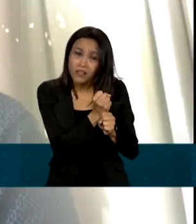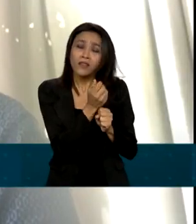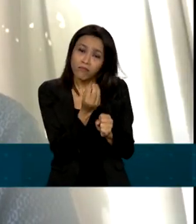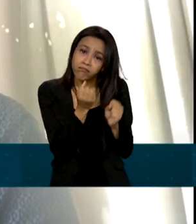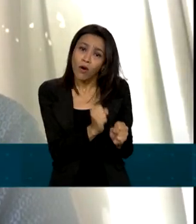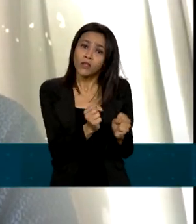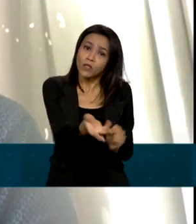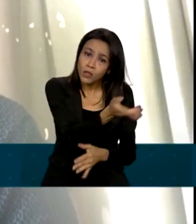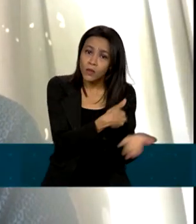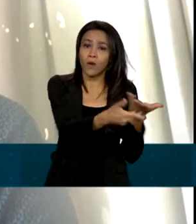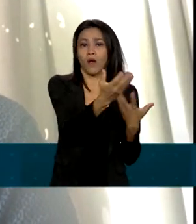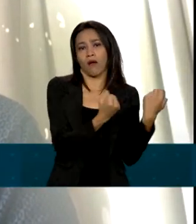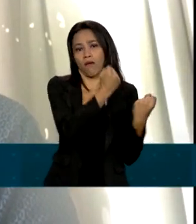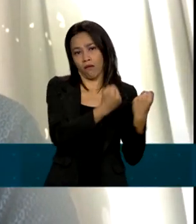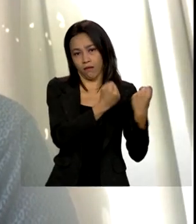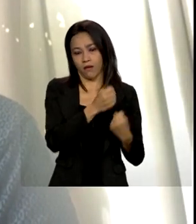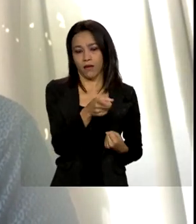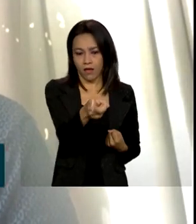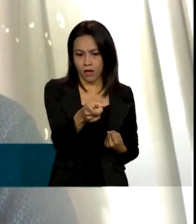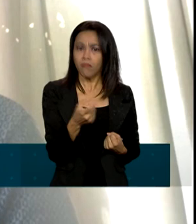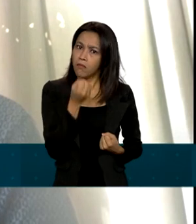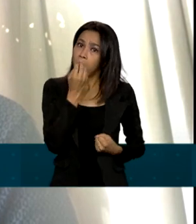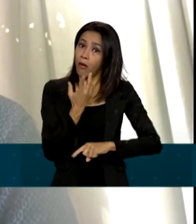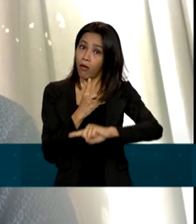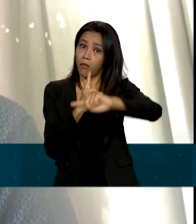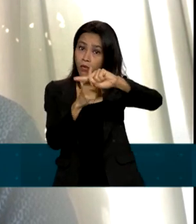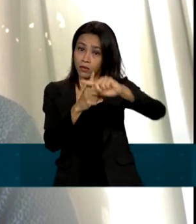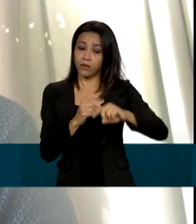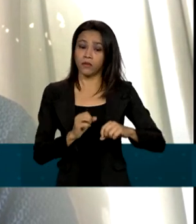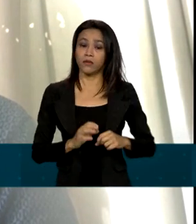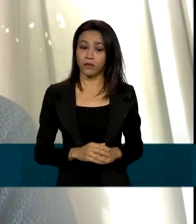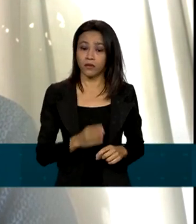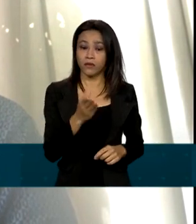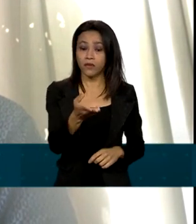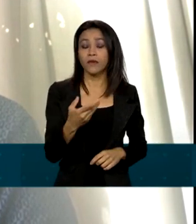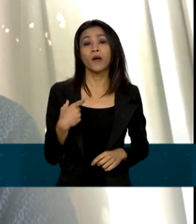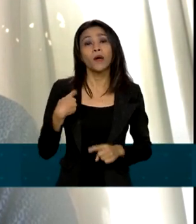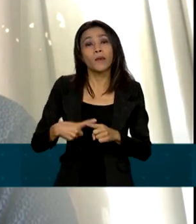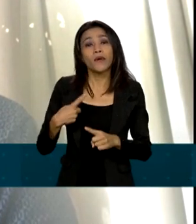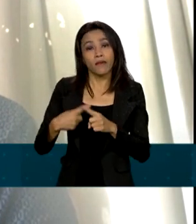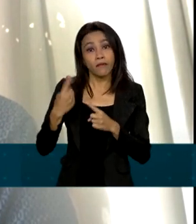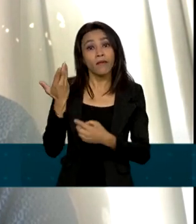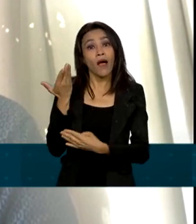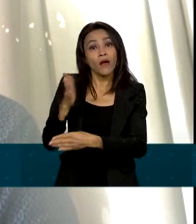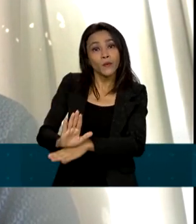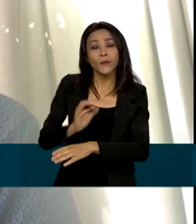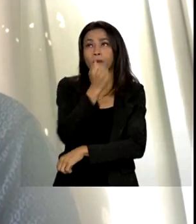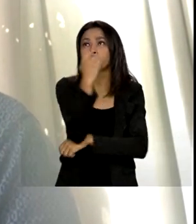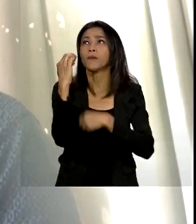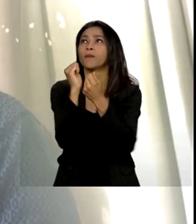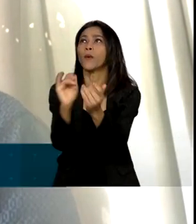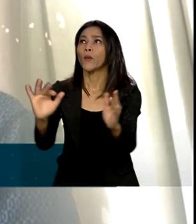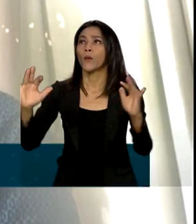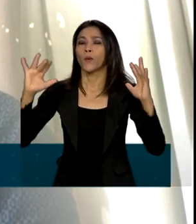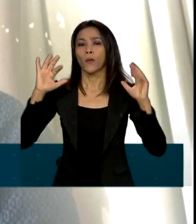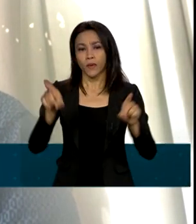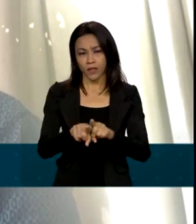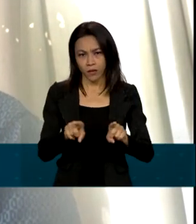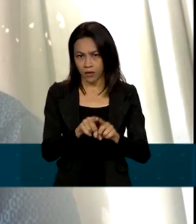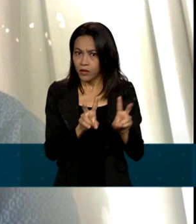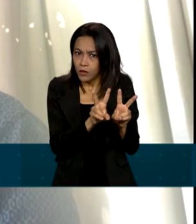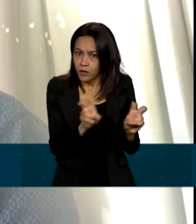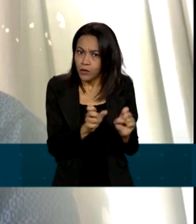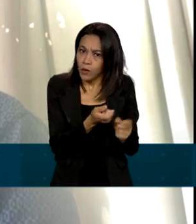É uma iniciativa muito positiva, não só contribuir com o meio ambiente, mas também um fator econômico,